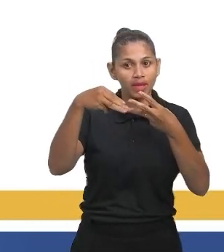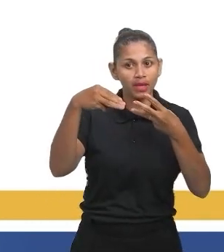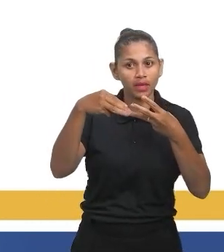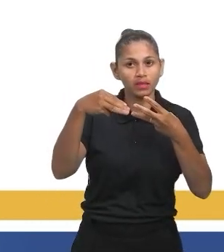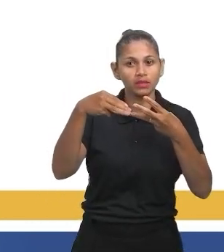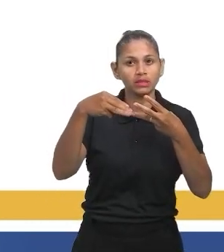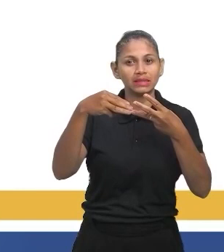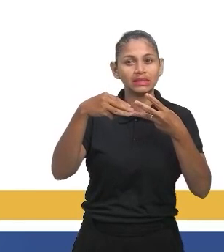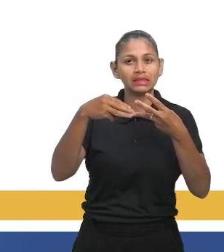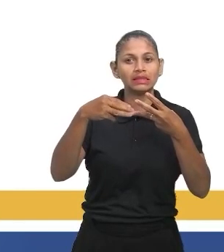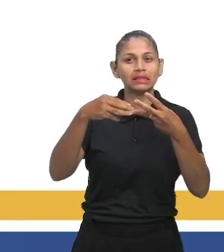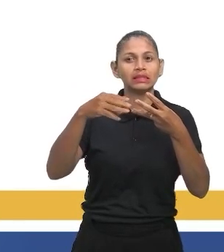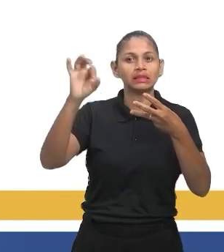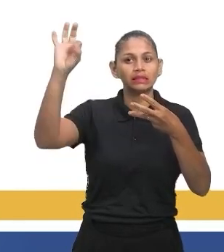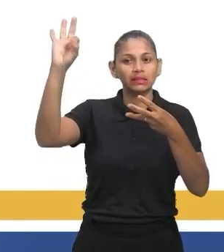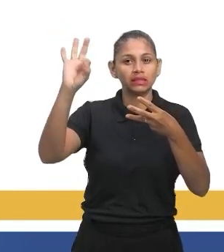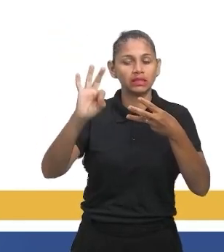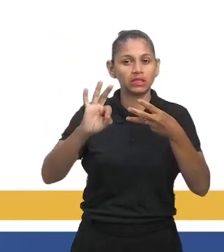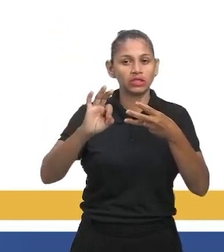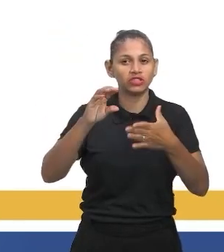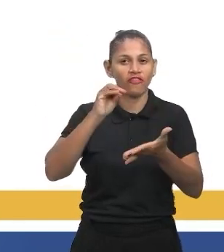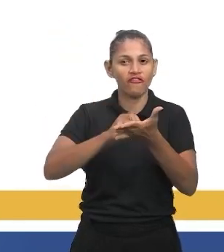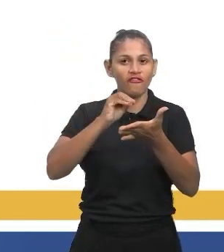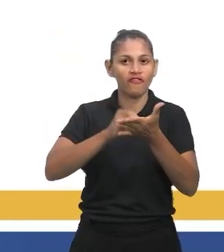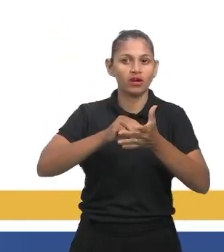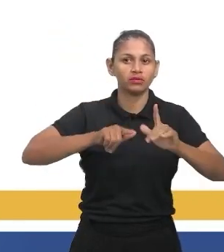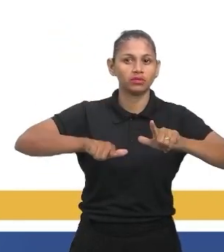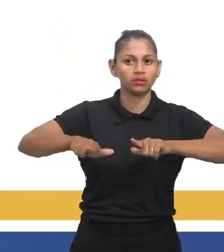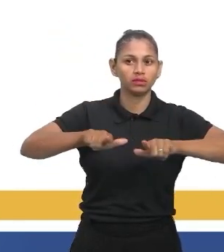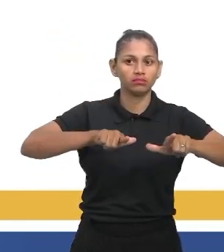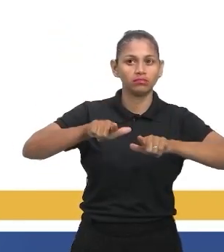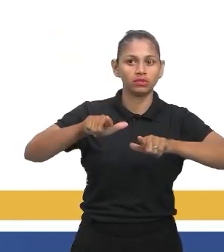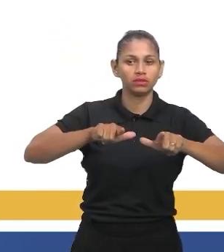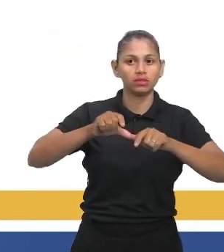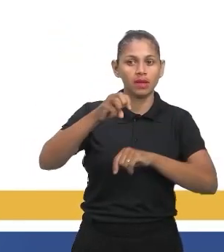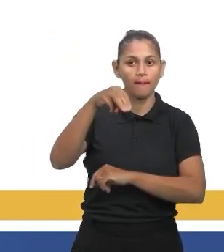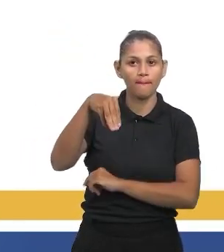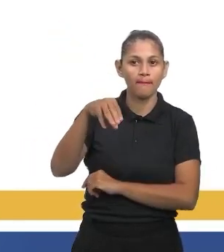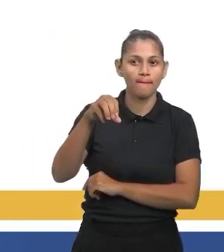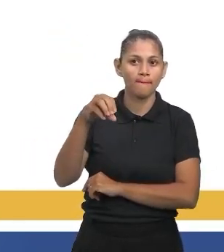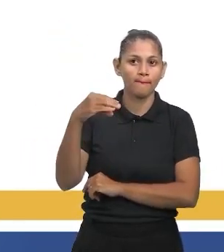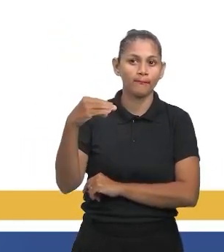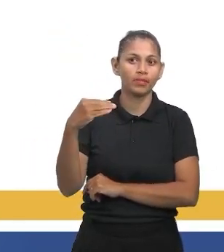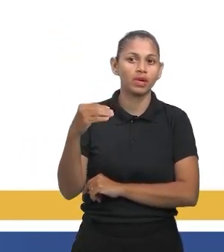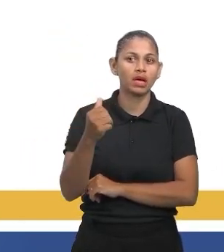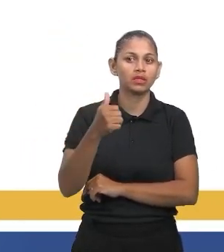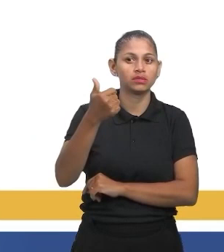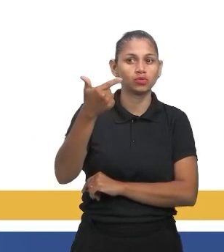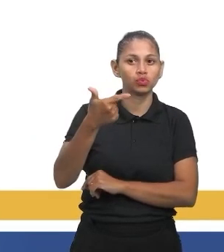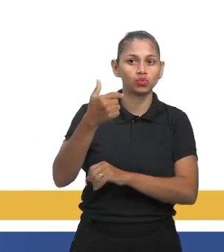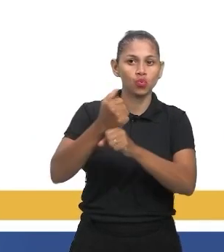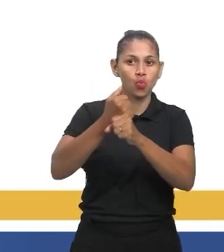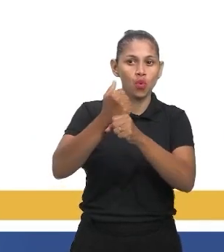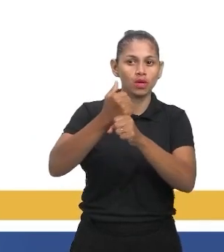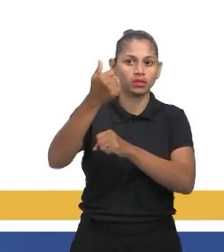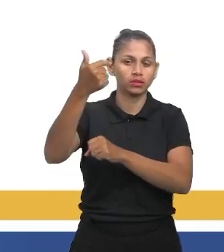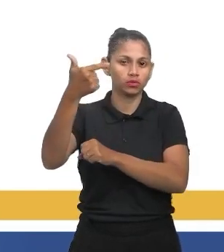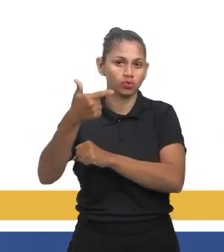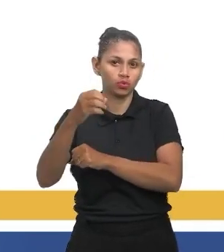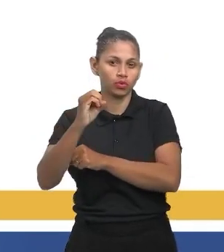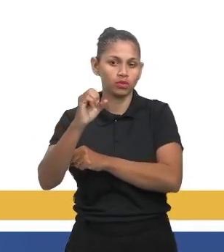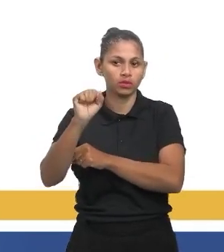desemprego no período de março de 2008 e abril de 2009 foi D. Ou seja, ele quer a mediana.